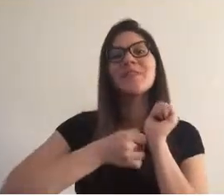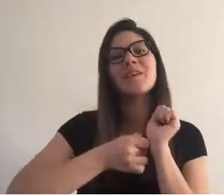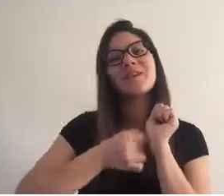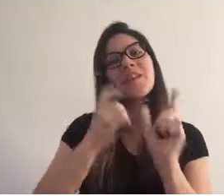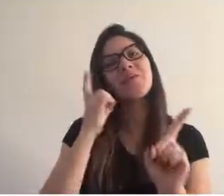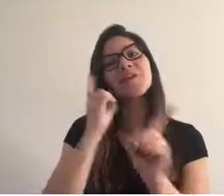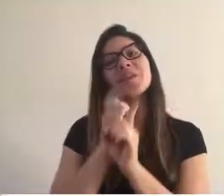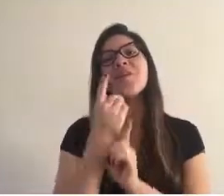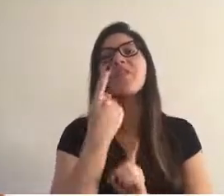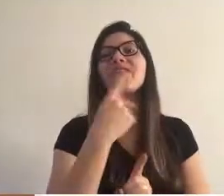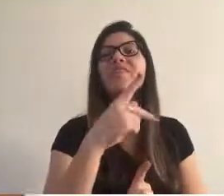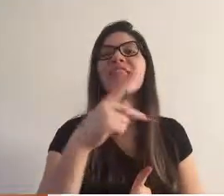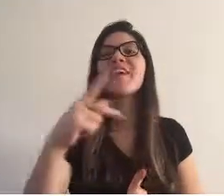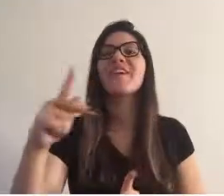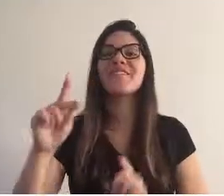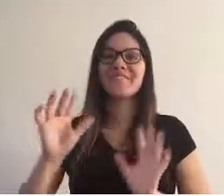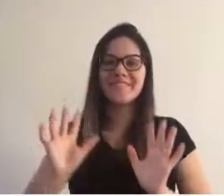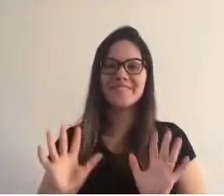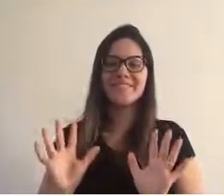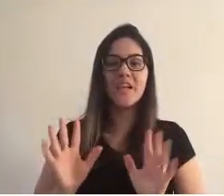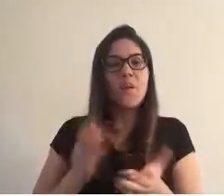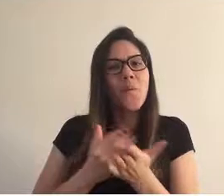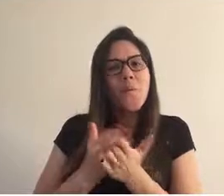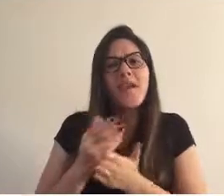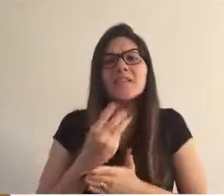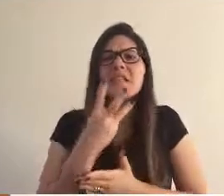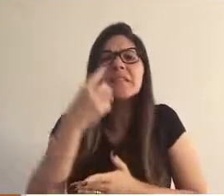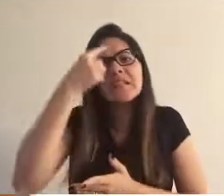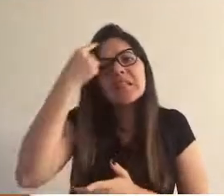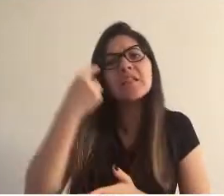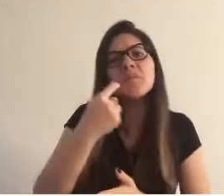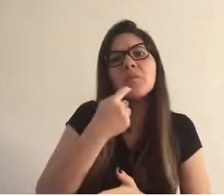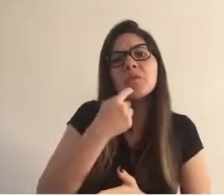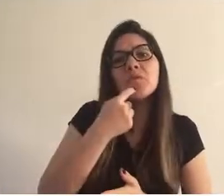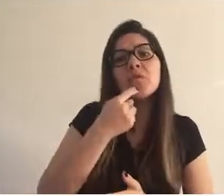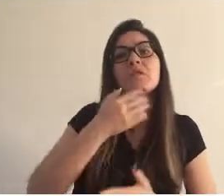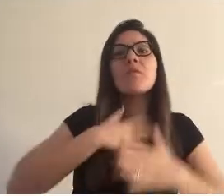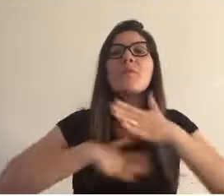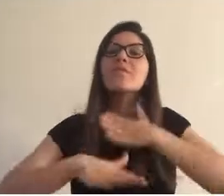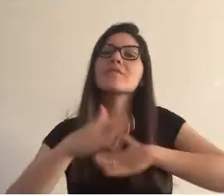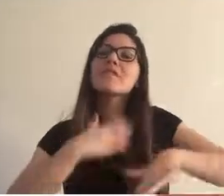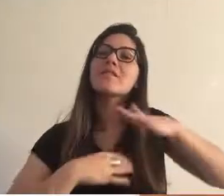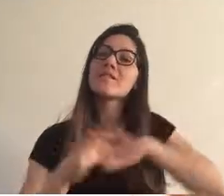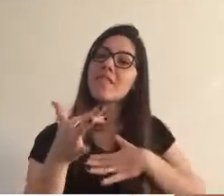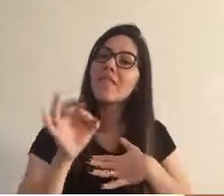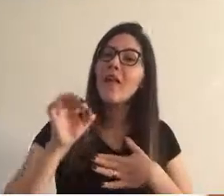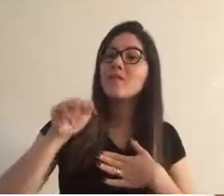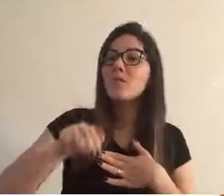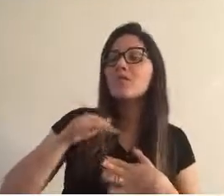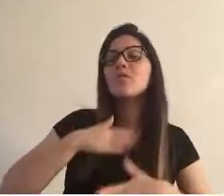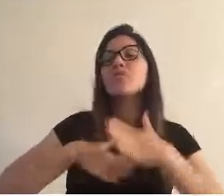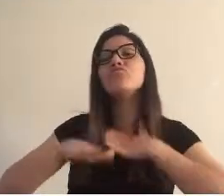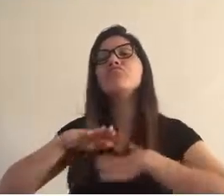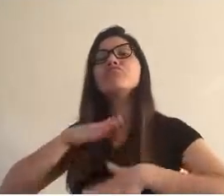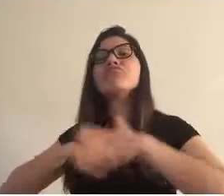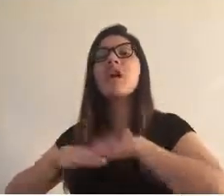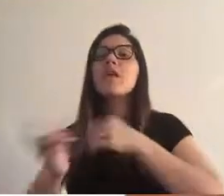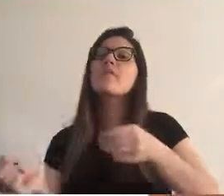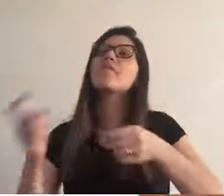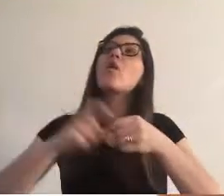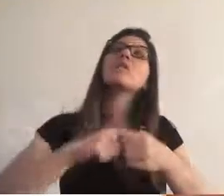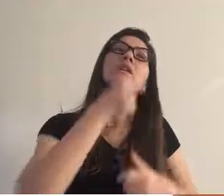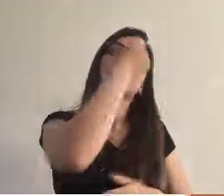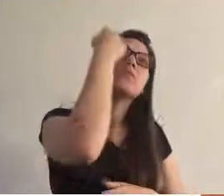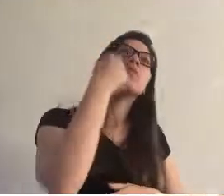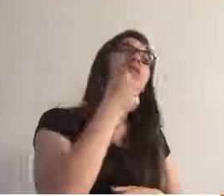segredo é encontrar seu ritmo. Comece estudando 30 minutos e descansando 10. Depois, retome mais 30 minutos.